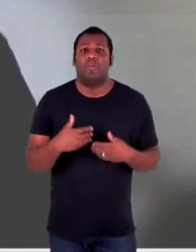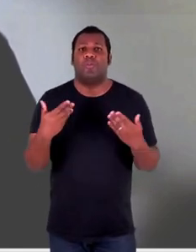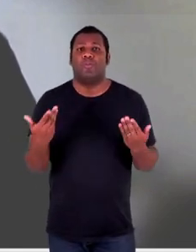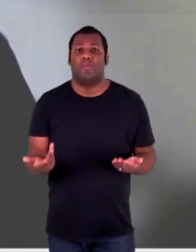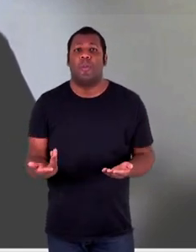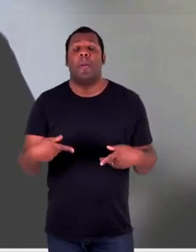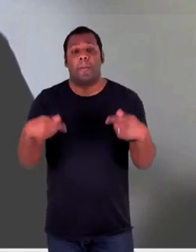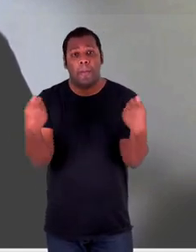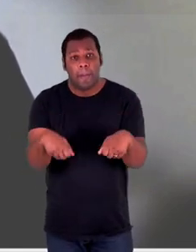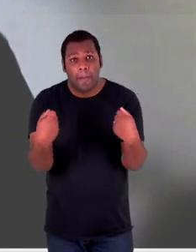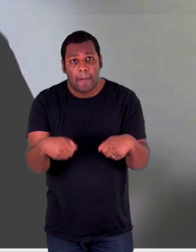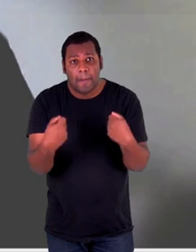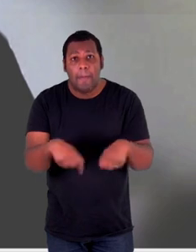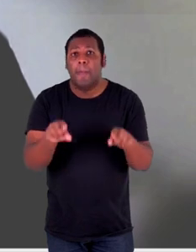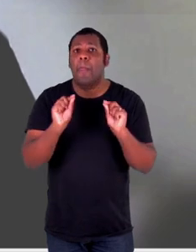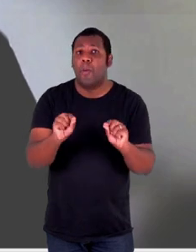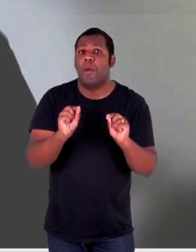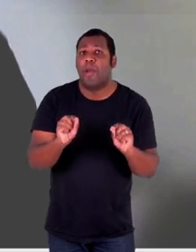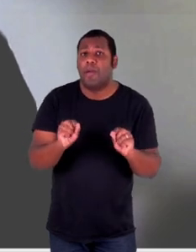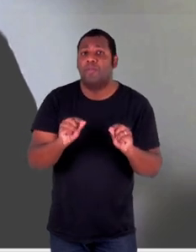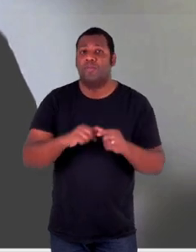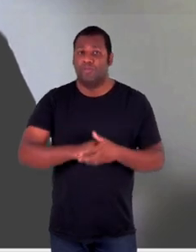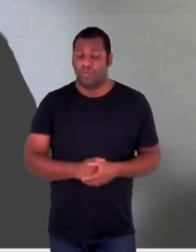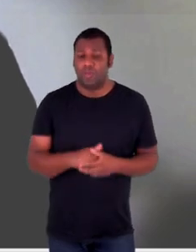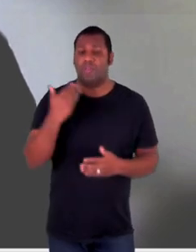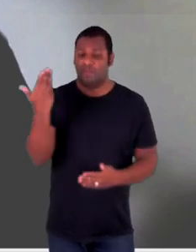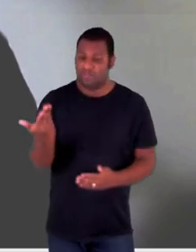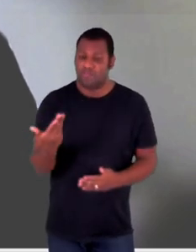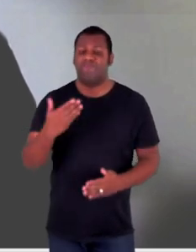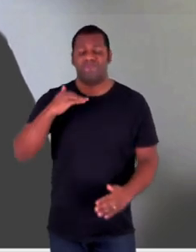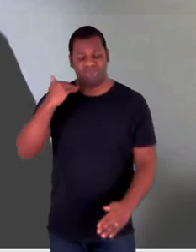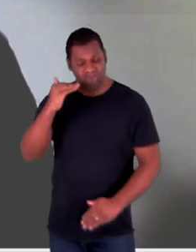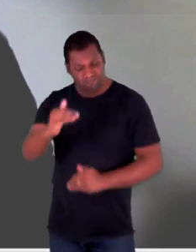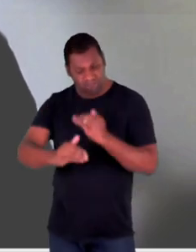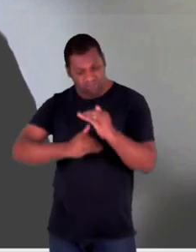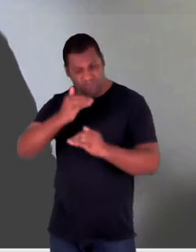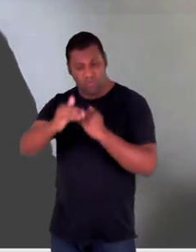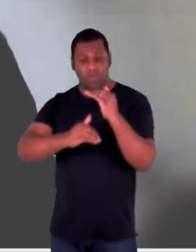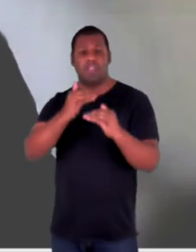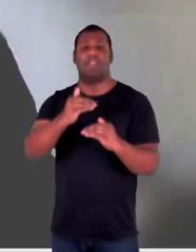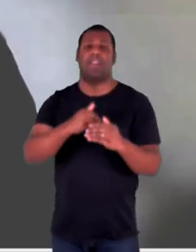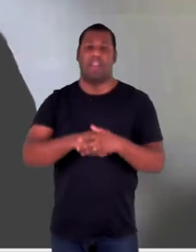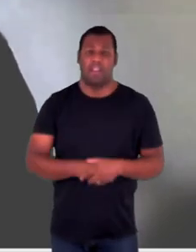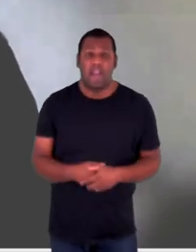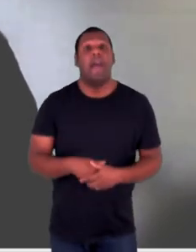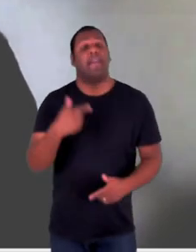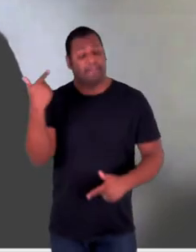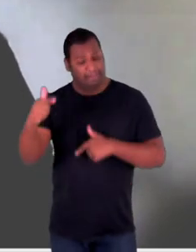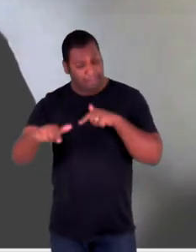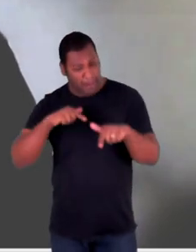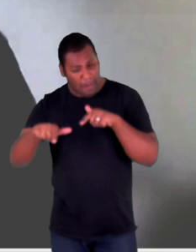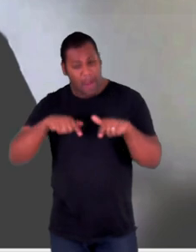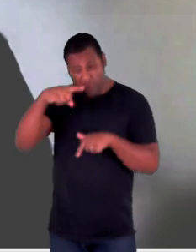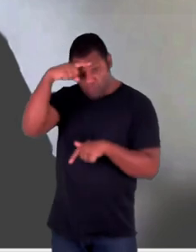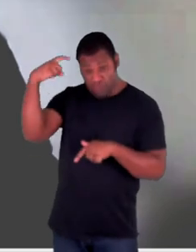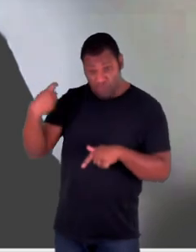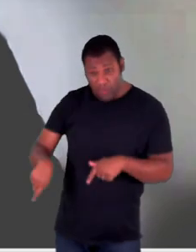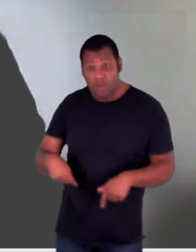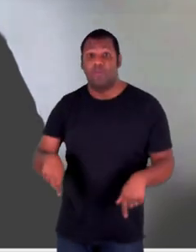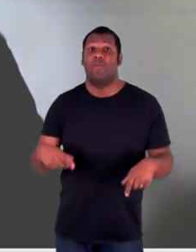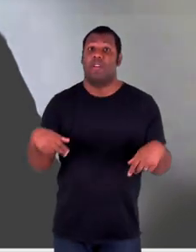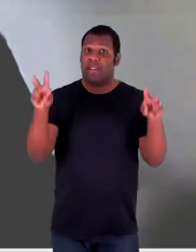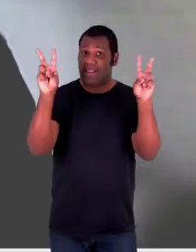contrário, a gente está diante aqui de uma situação que enquanto mais avançarmos, mais precisamos fazer, porque o tema da